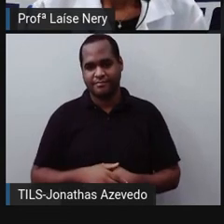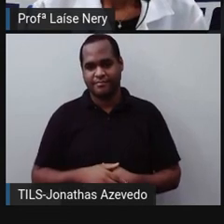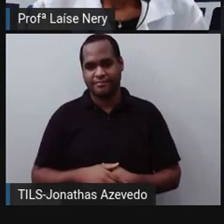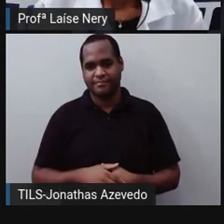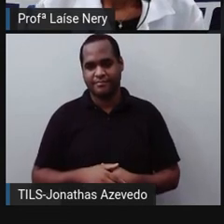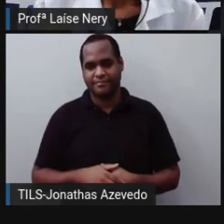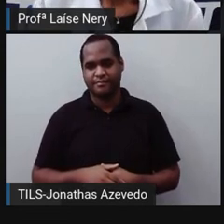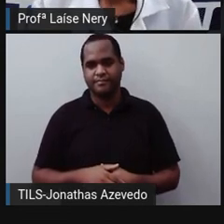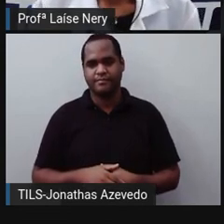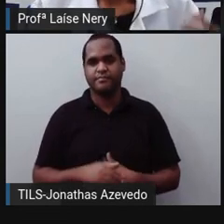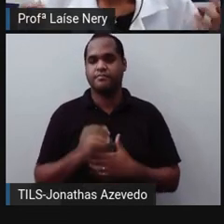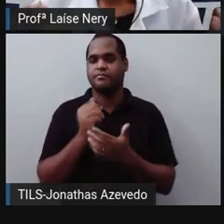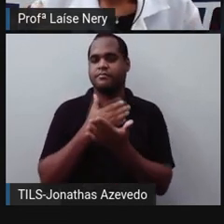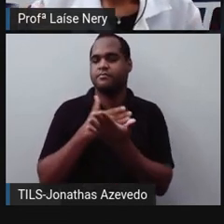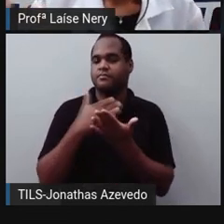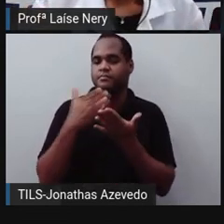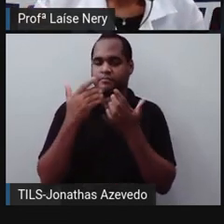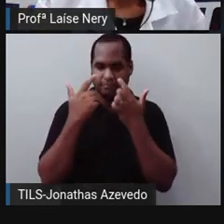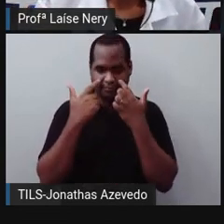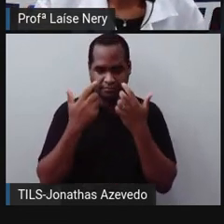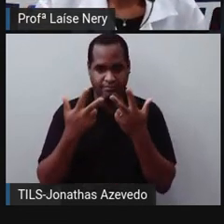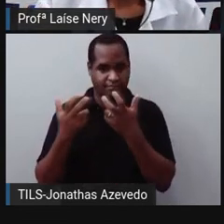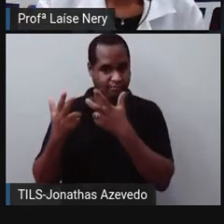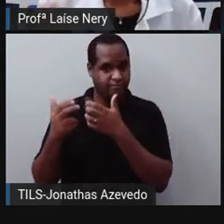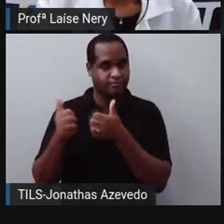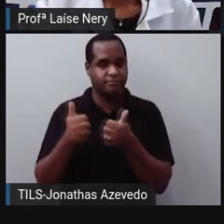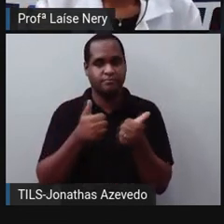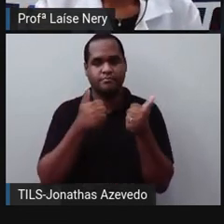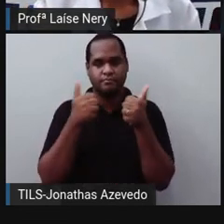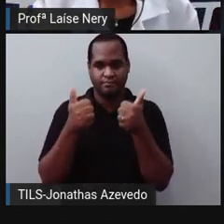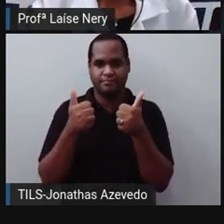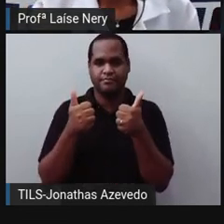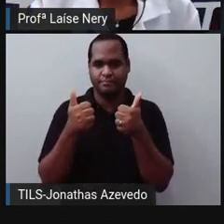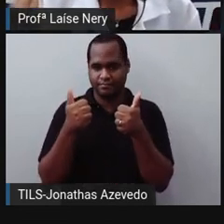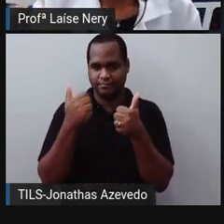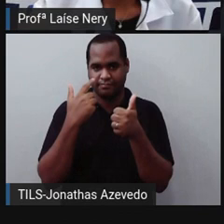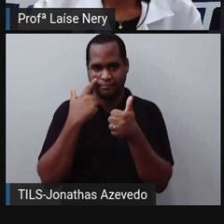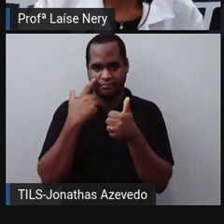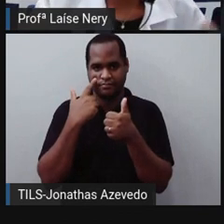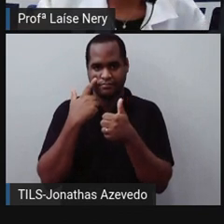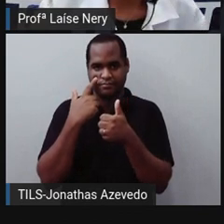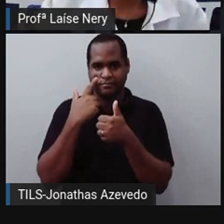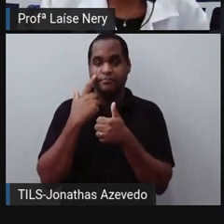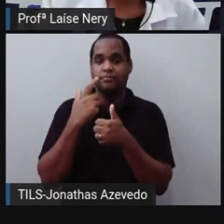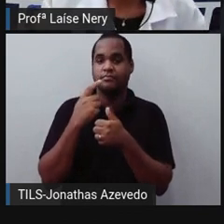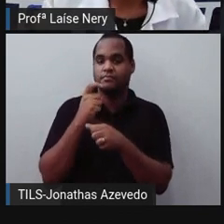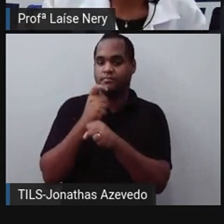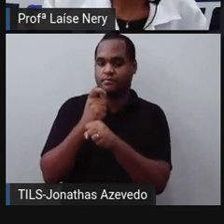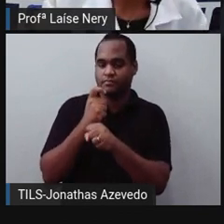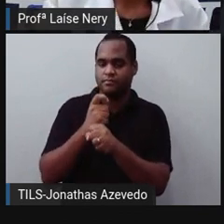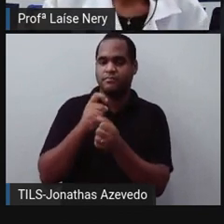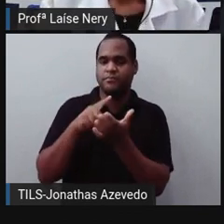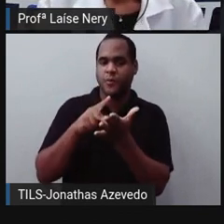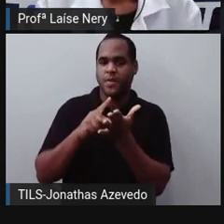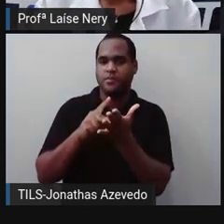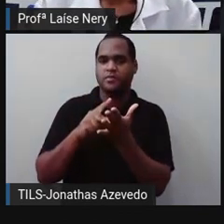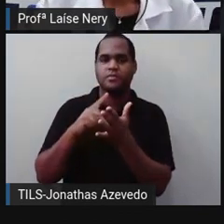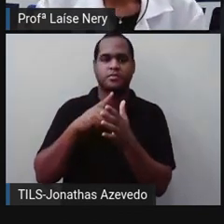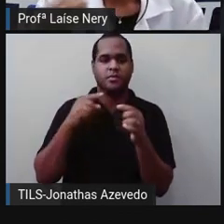Vamos lá. Se nós observarmos bem, esses sólidos geométricos são formados por figuras planas.